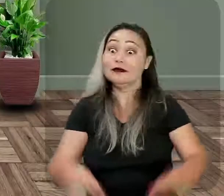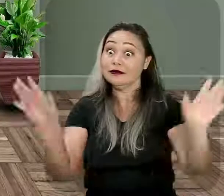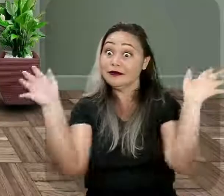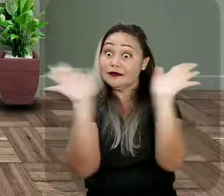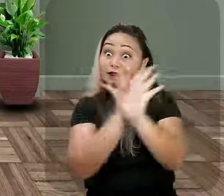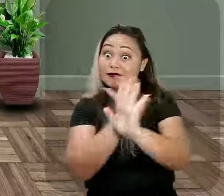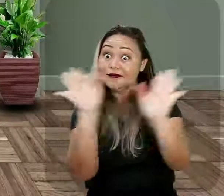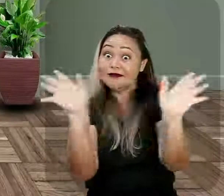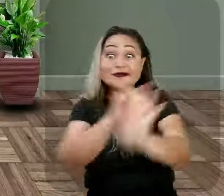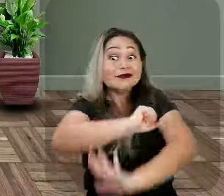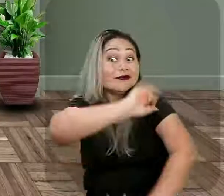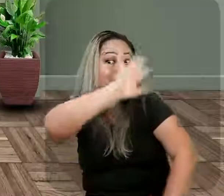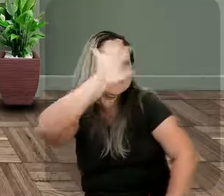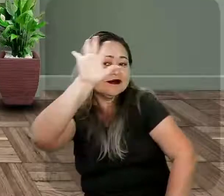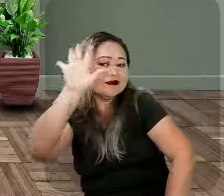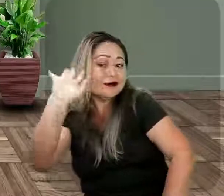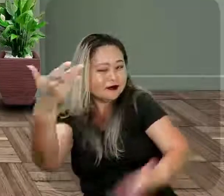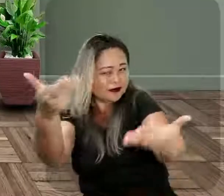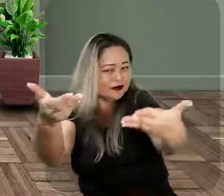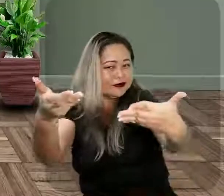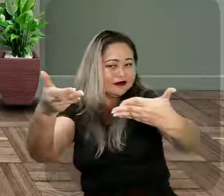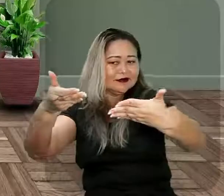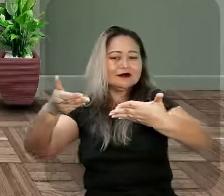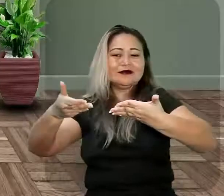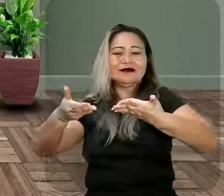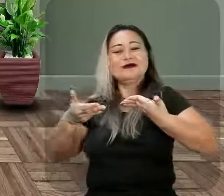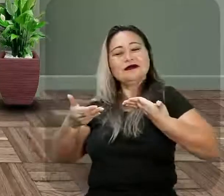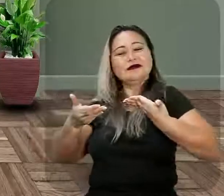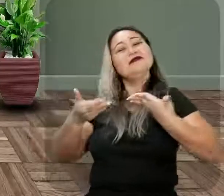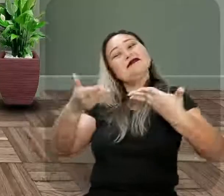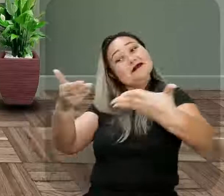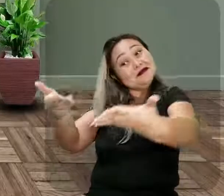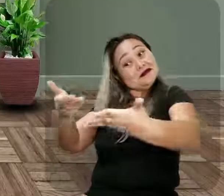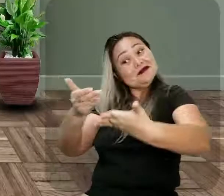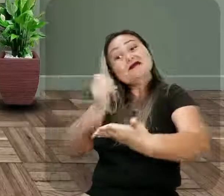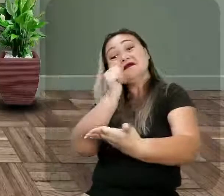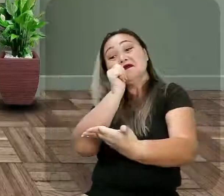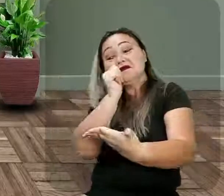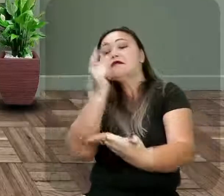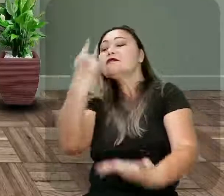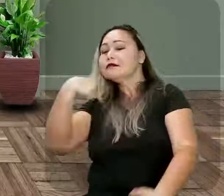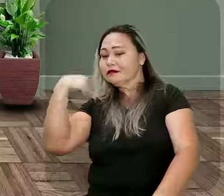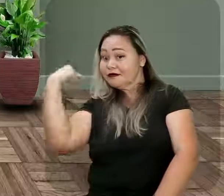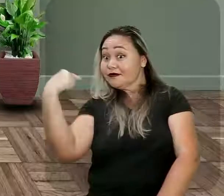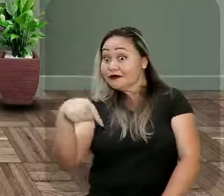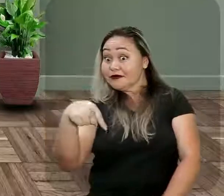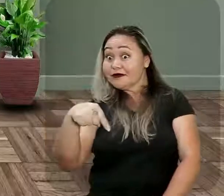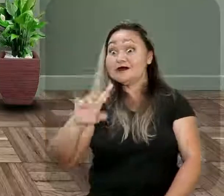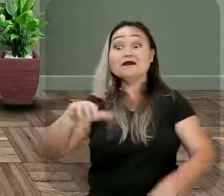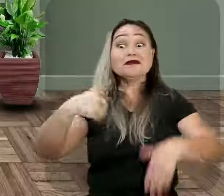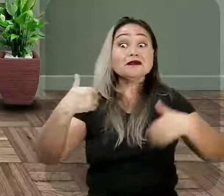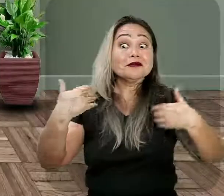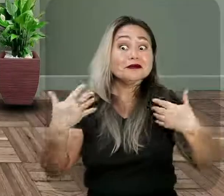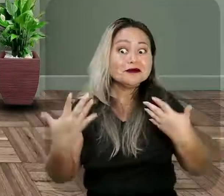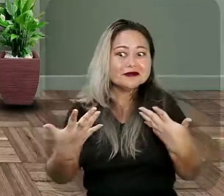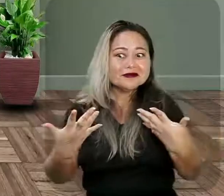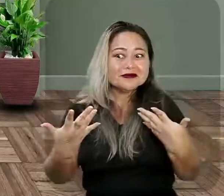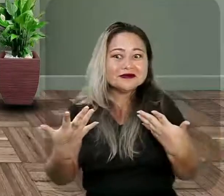Olá! Seja bem-vindo, seja bem-vinda. Estamos aqui, olha só